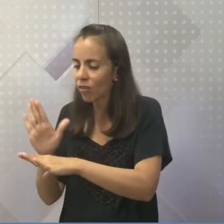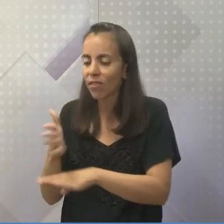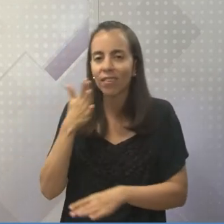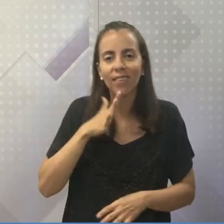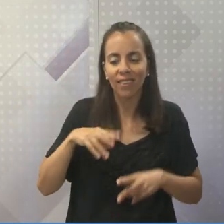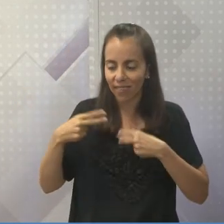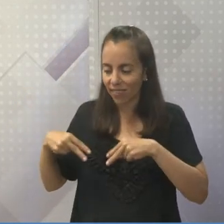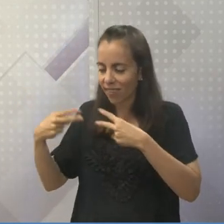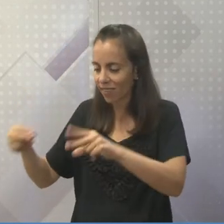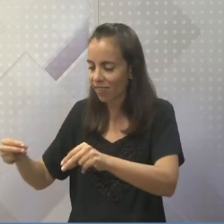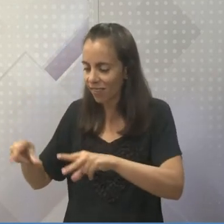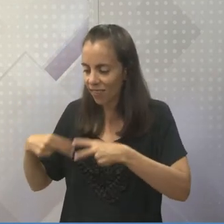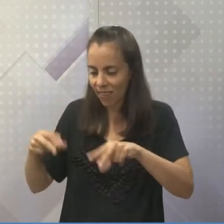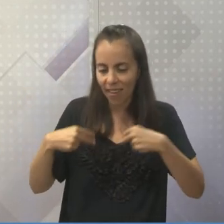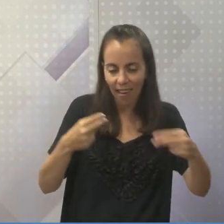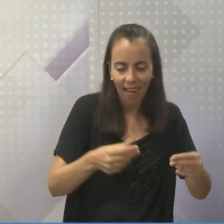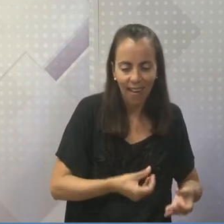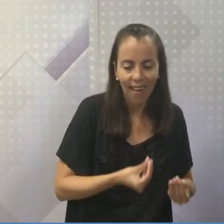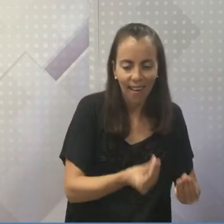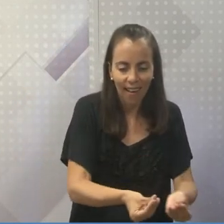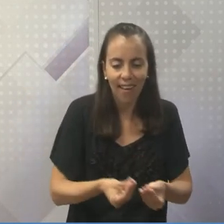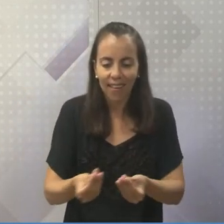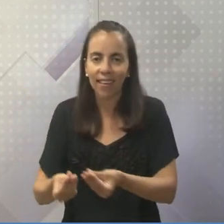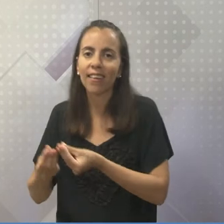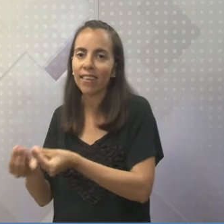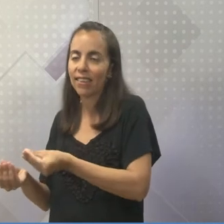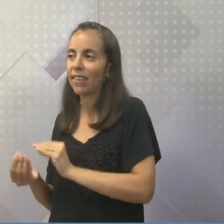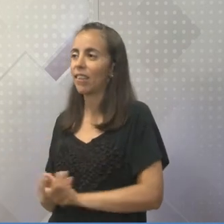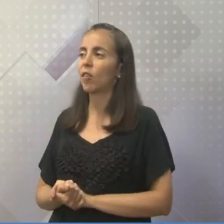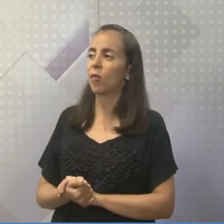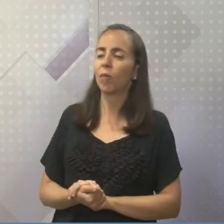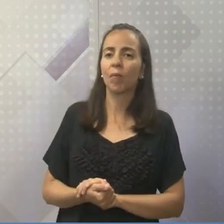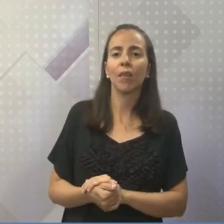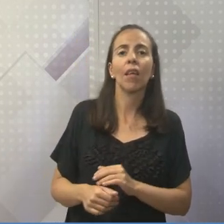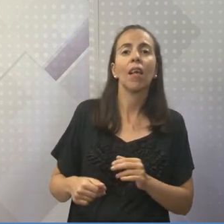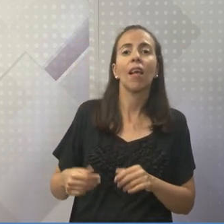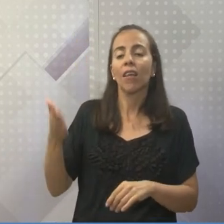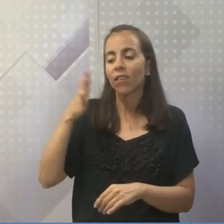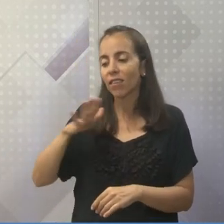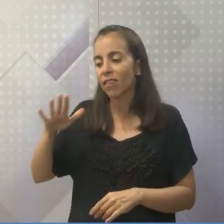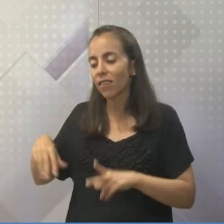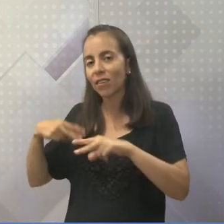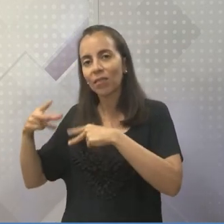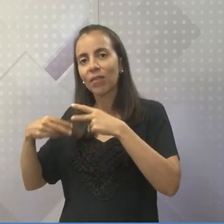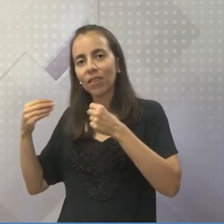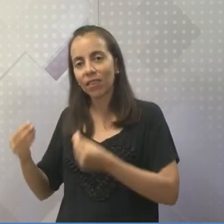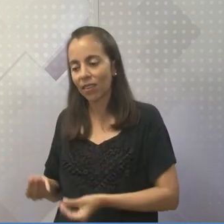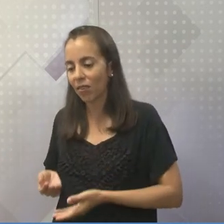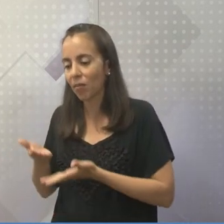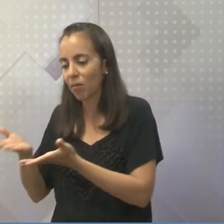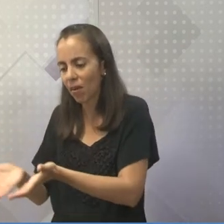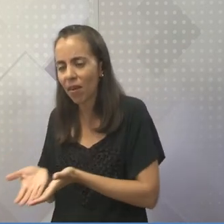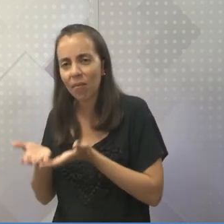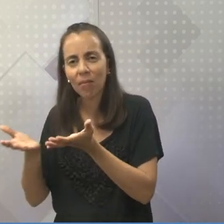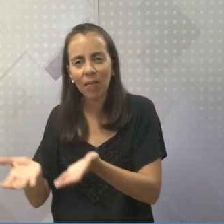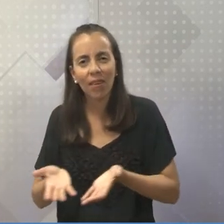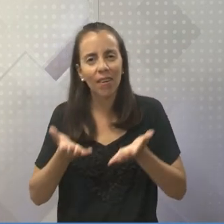Aqui tem uma imagem que mais ou menos representa. Ele dava presente para as crianças. Então, a